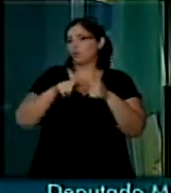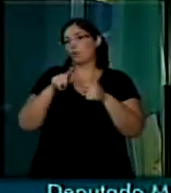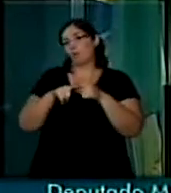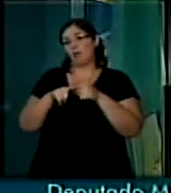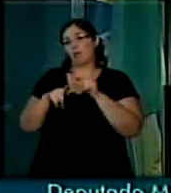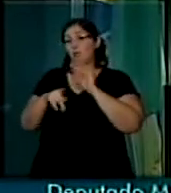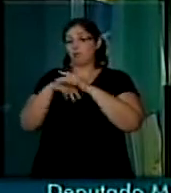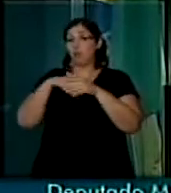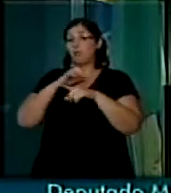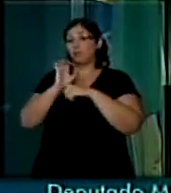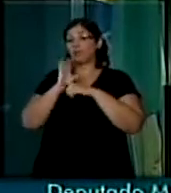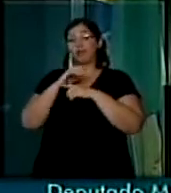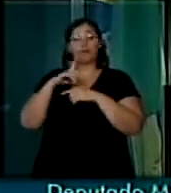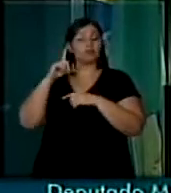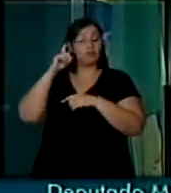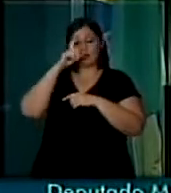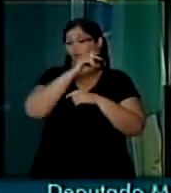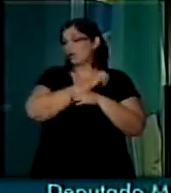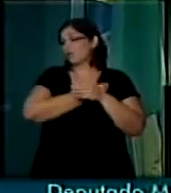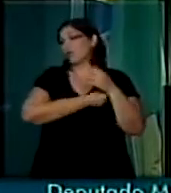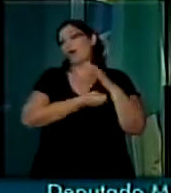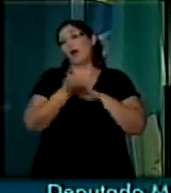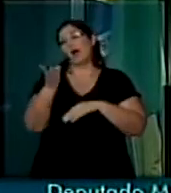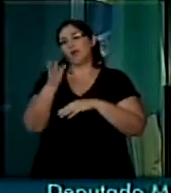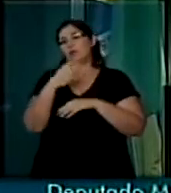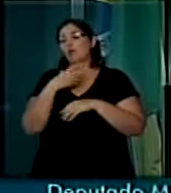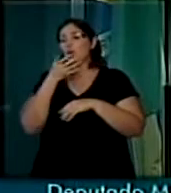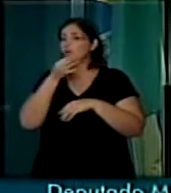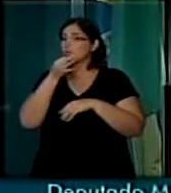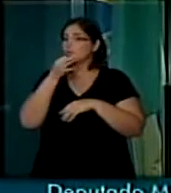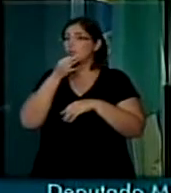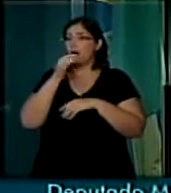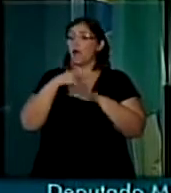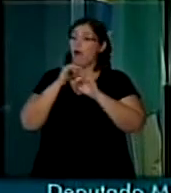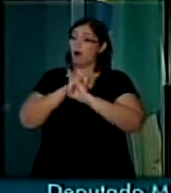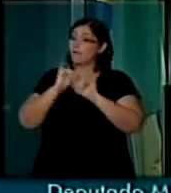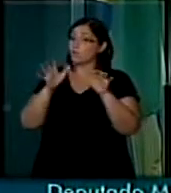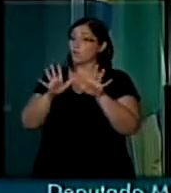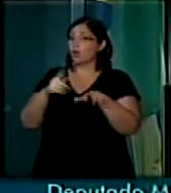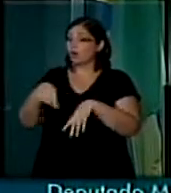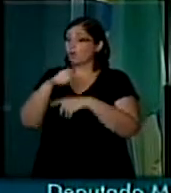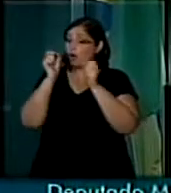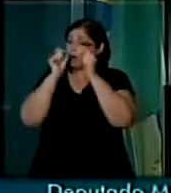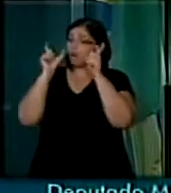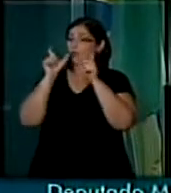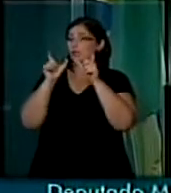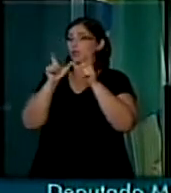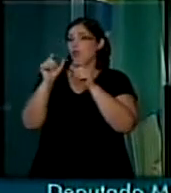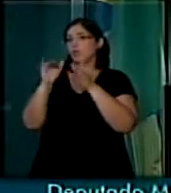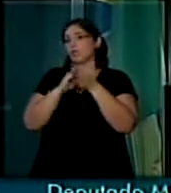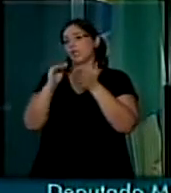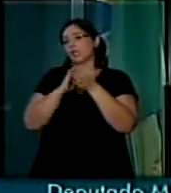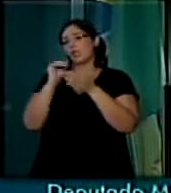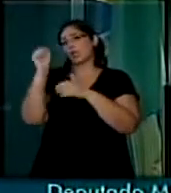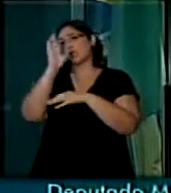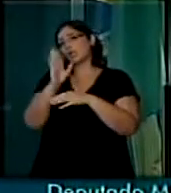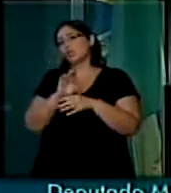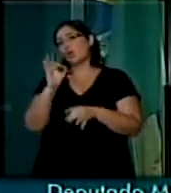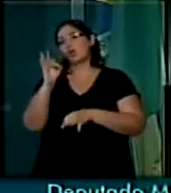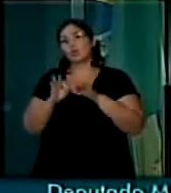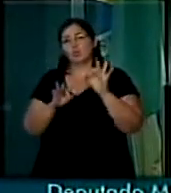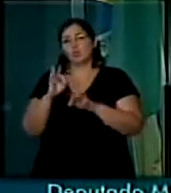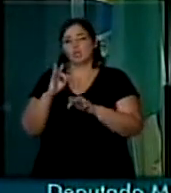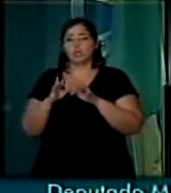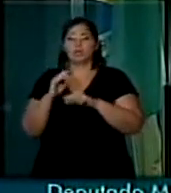no meu estado são tantas, eu quero citar, por exemplo, e aí faço um alerta à Secretaria Nacional de Justiça,